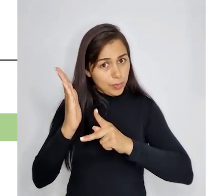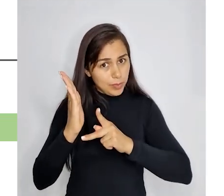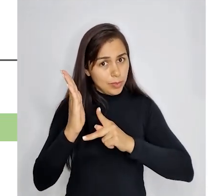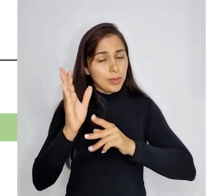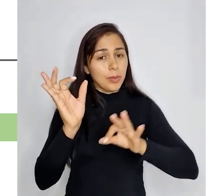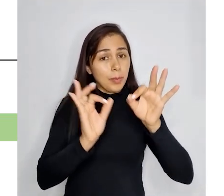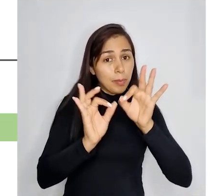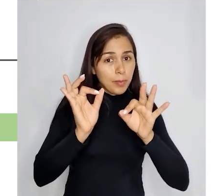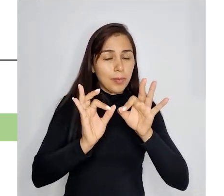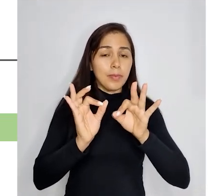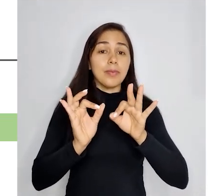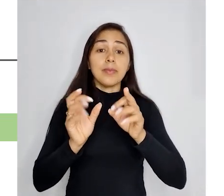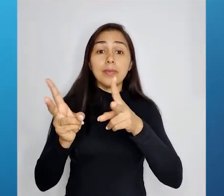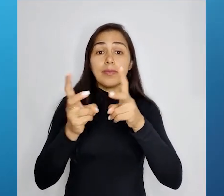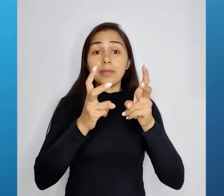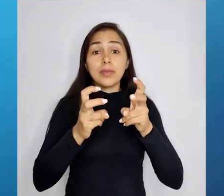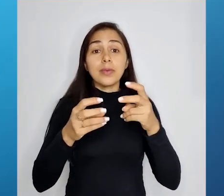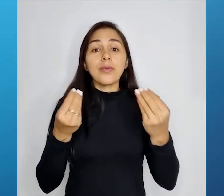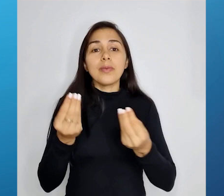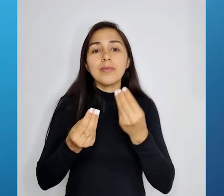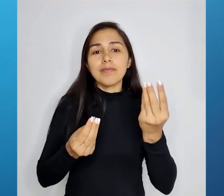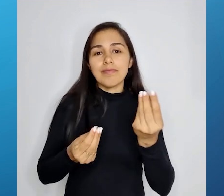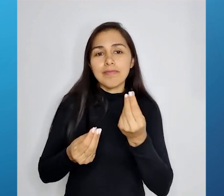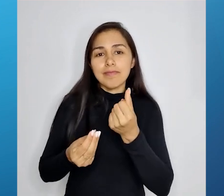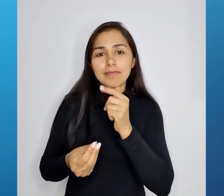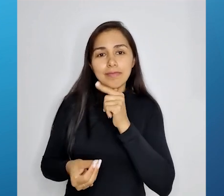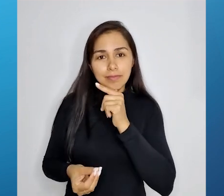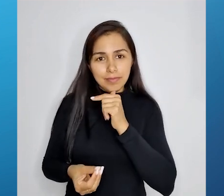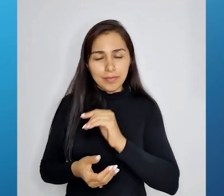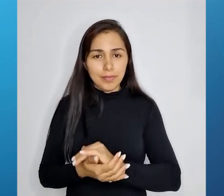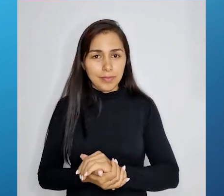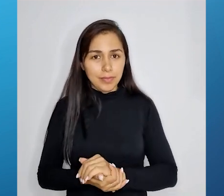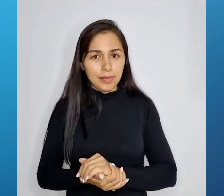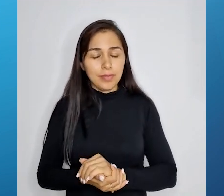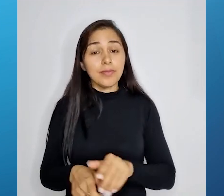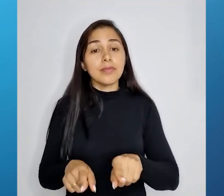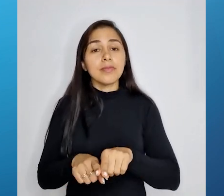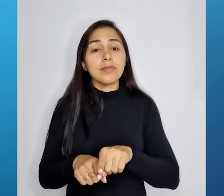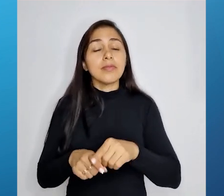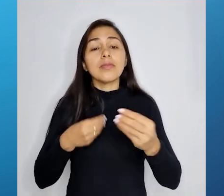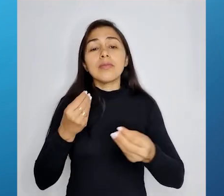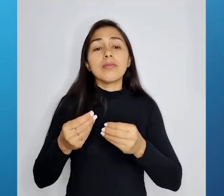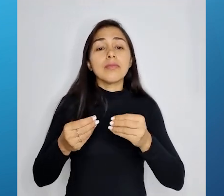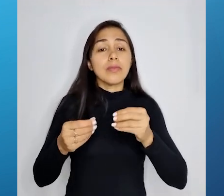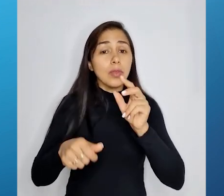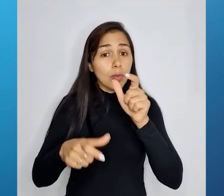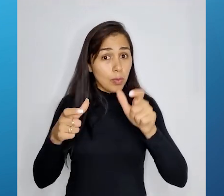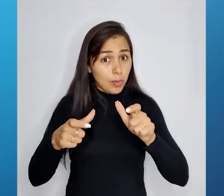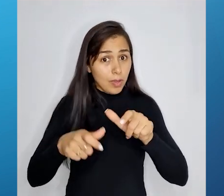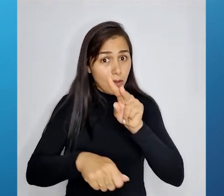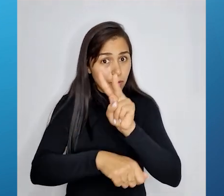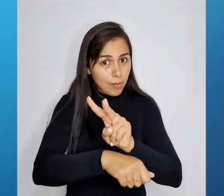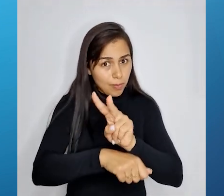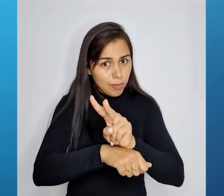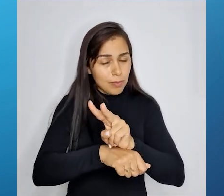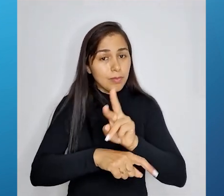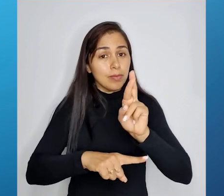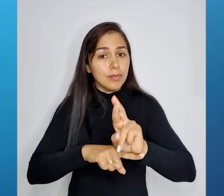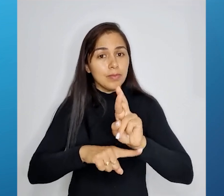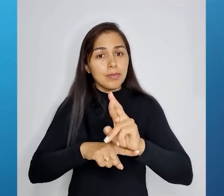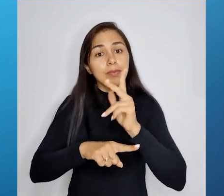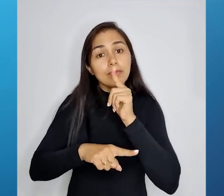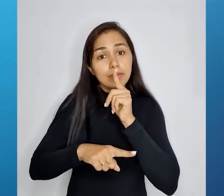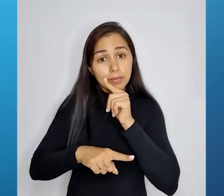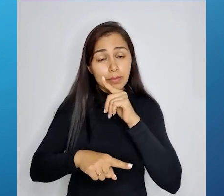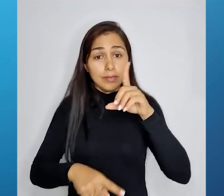a qualidade da água se mantenha. Índice ambiental reserva de água doce. Também aqui, os dados são importantes